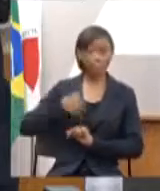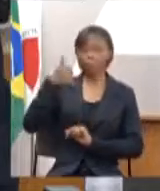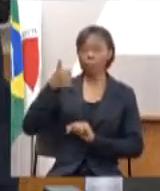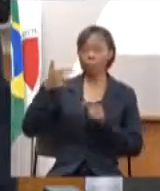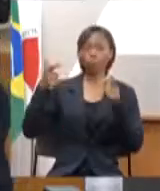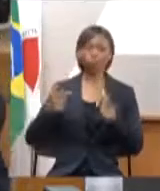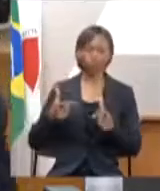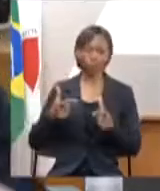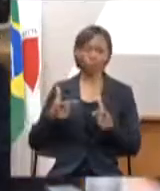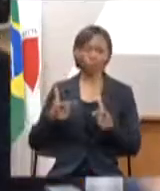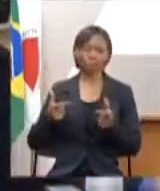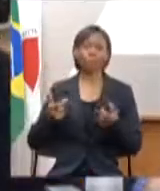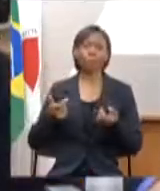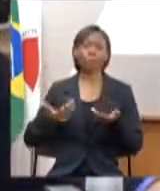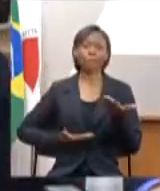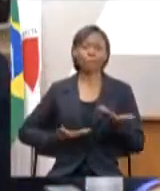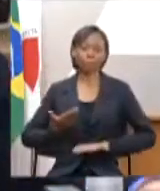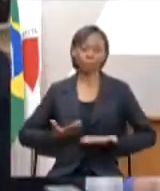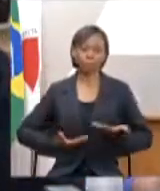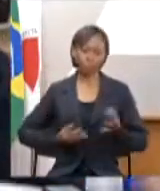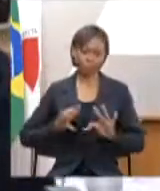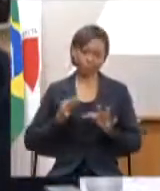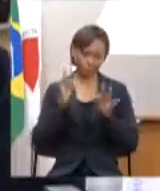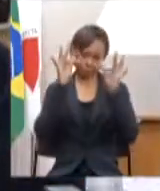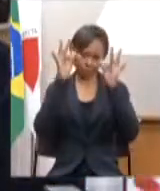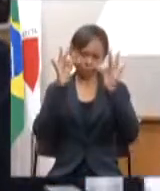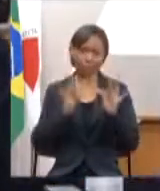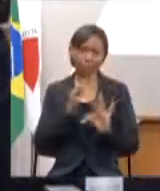digitais. Esse é um exemplo.